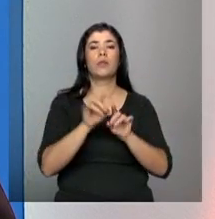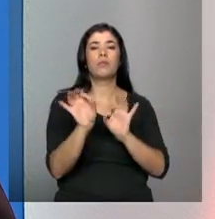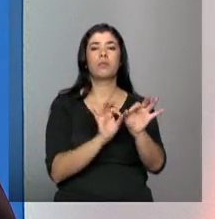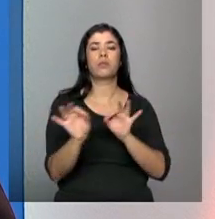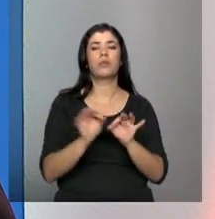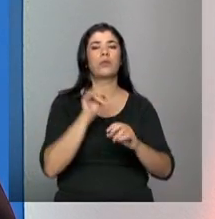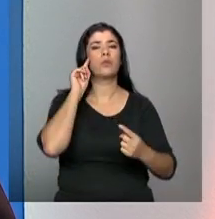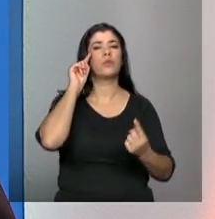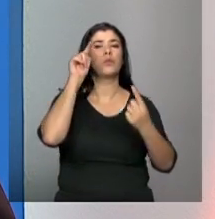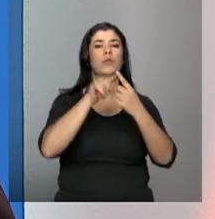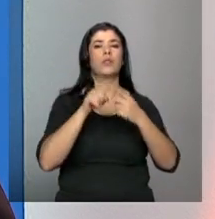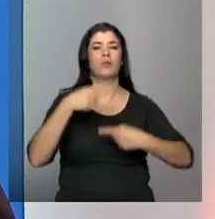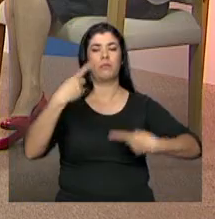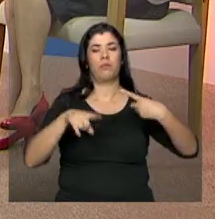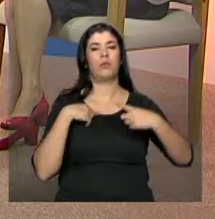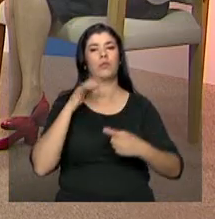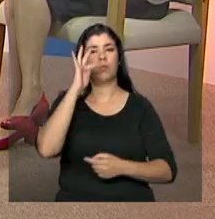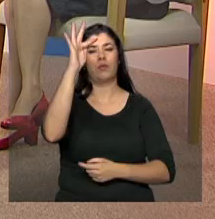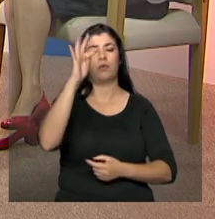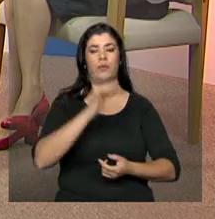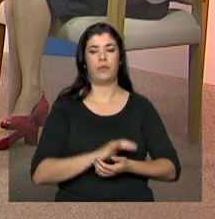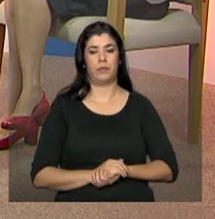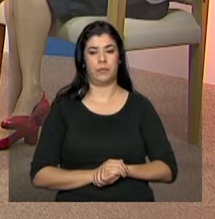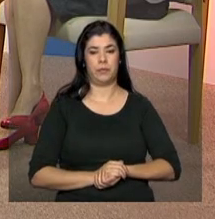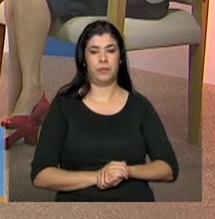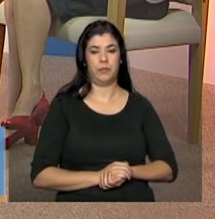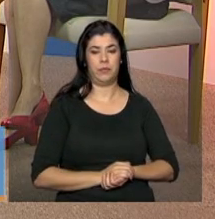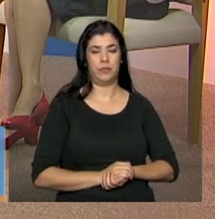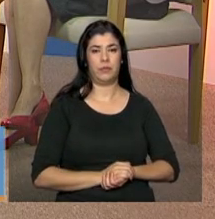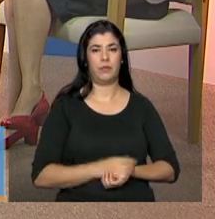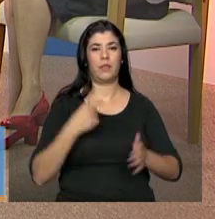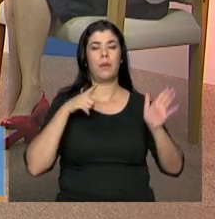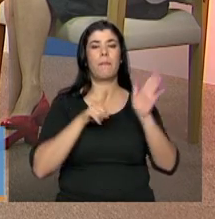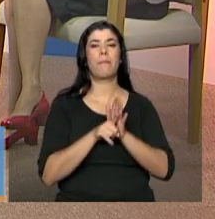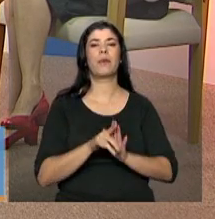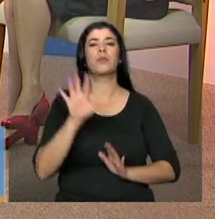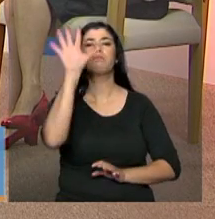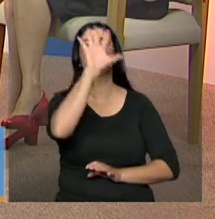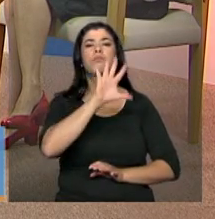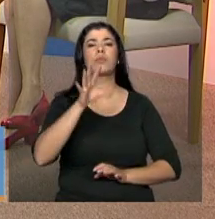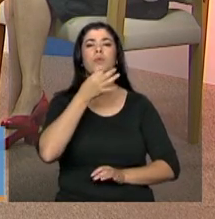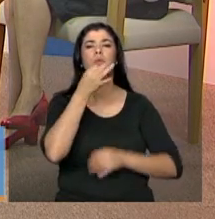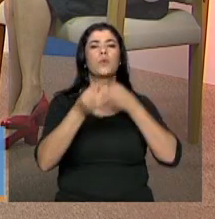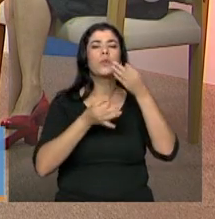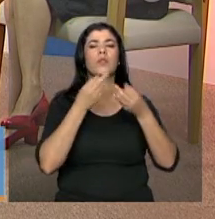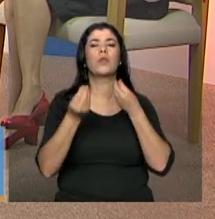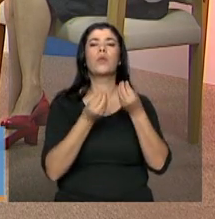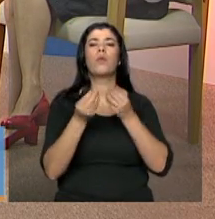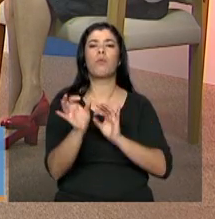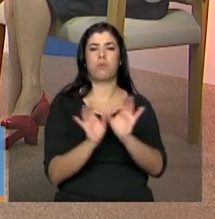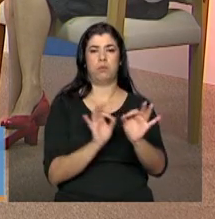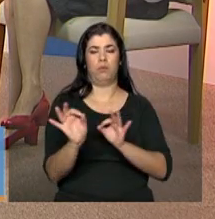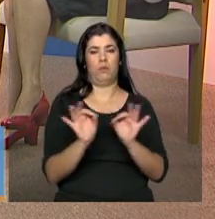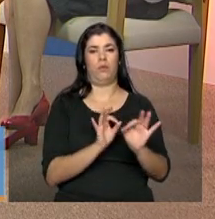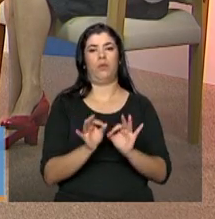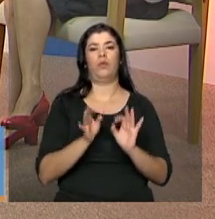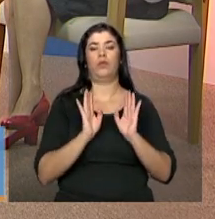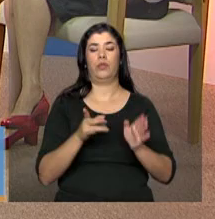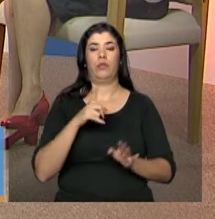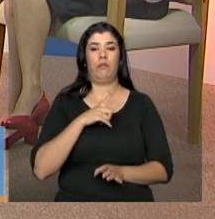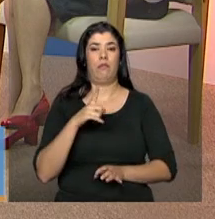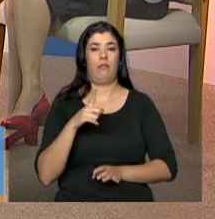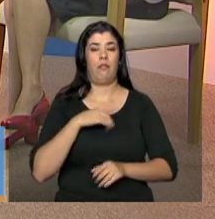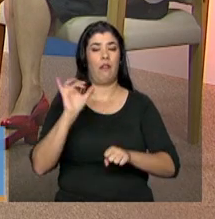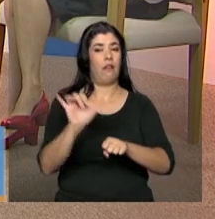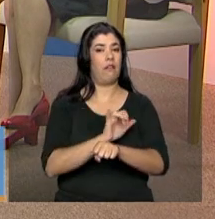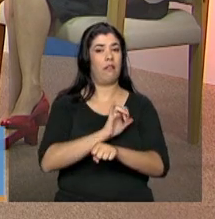conduzir para o país. E, presidente, em linhas gerais, como é que está desenhada, está desenhada a